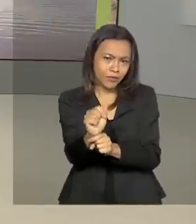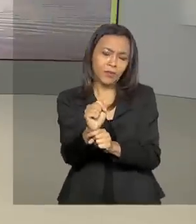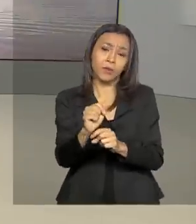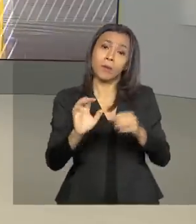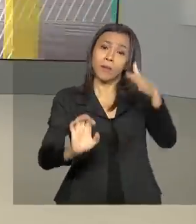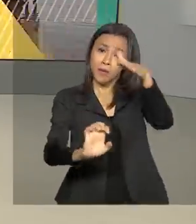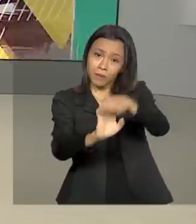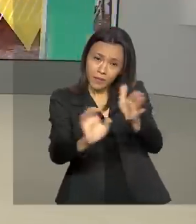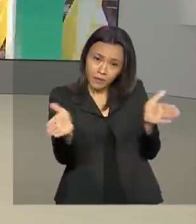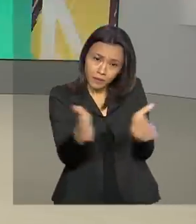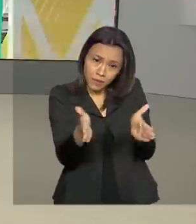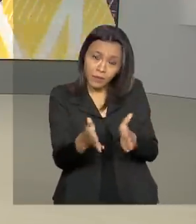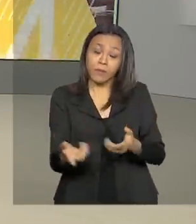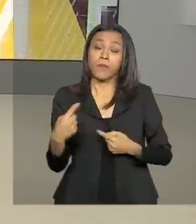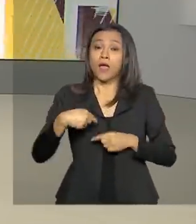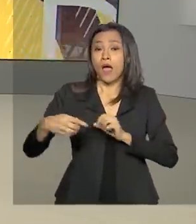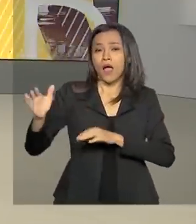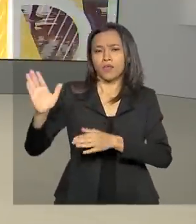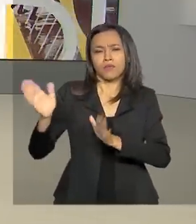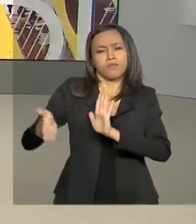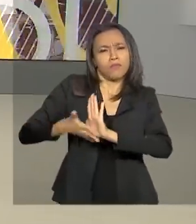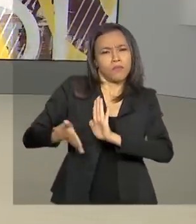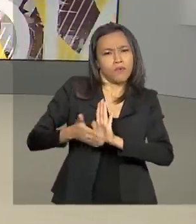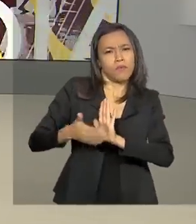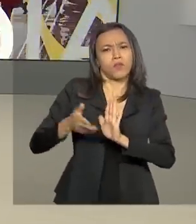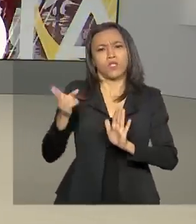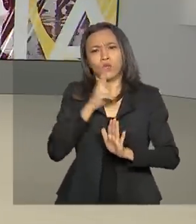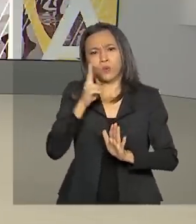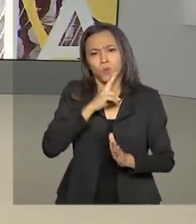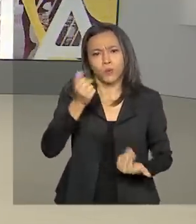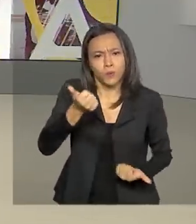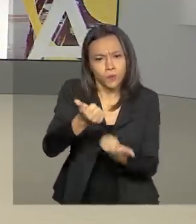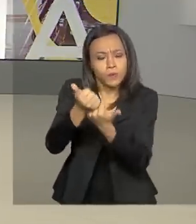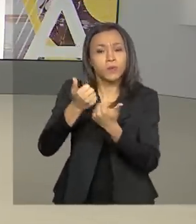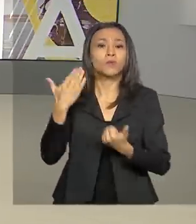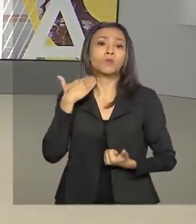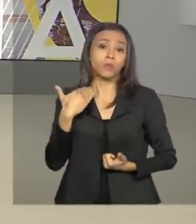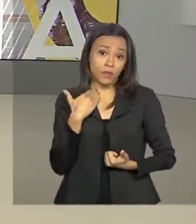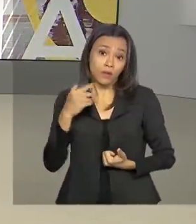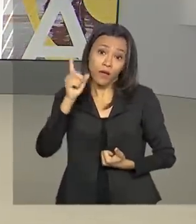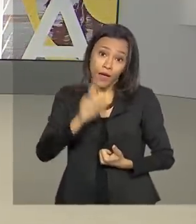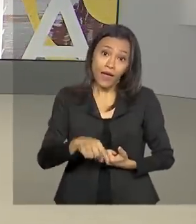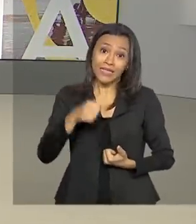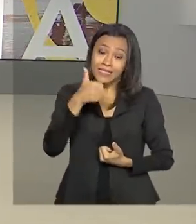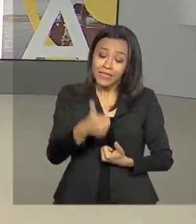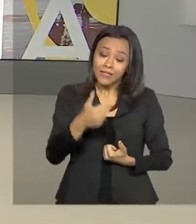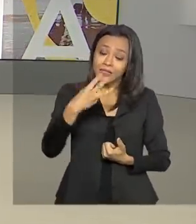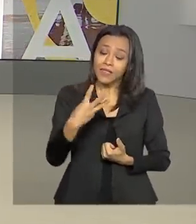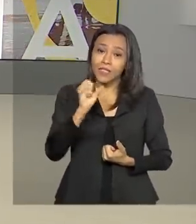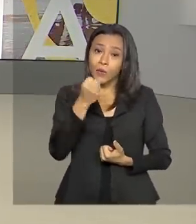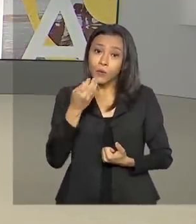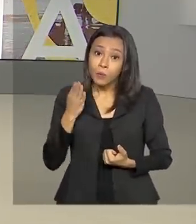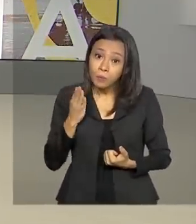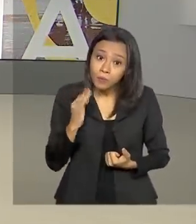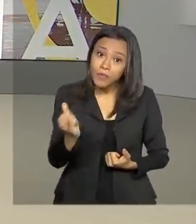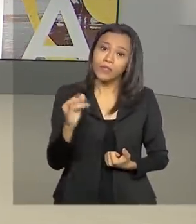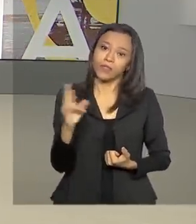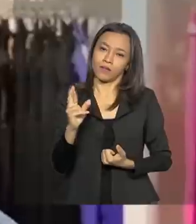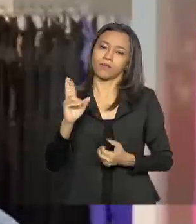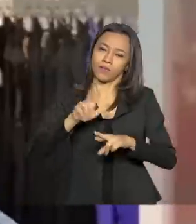emergenciais do BNDES durante essa crise do coronavírus já totalizaram 138 bilhões de reais.